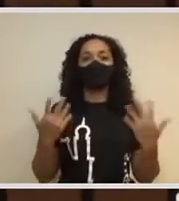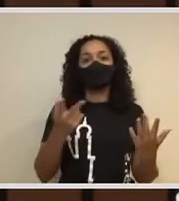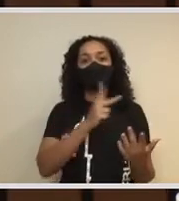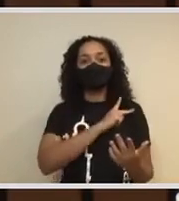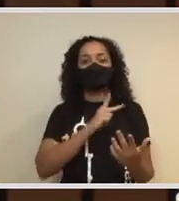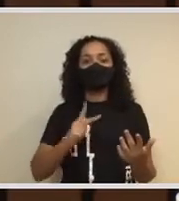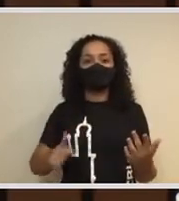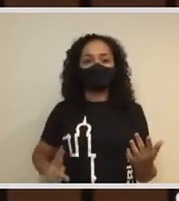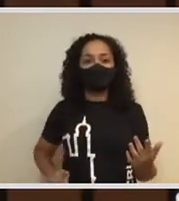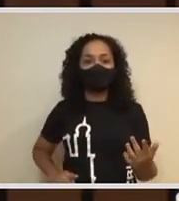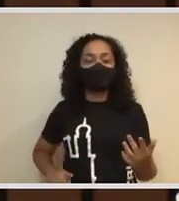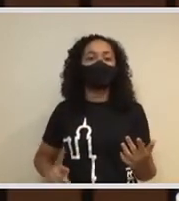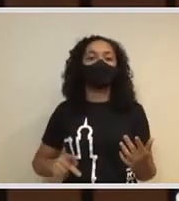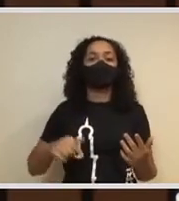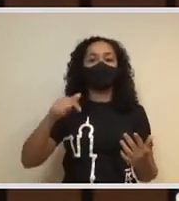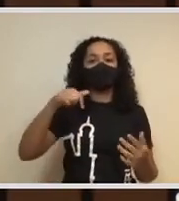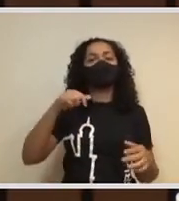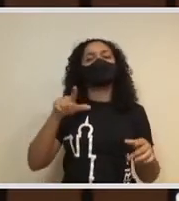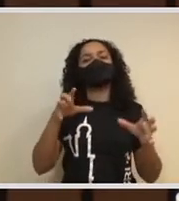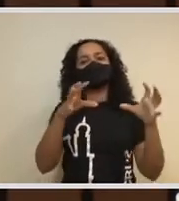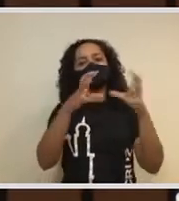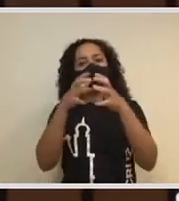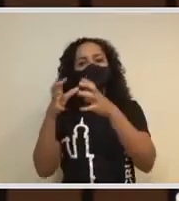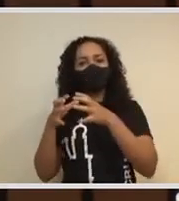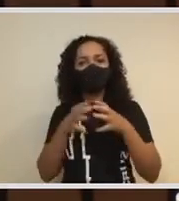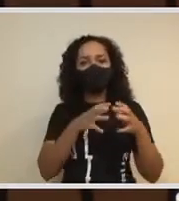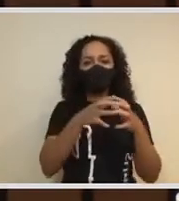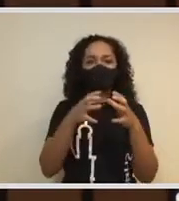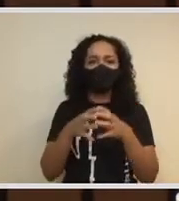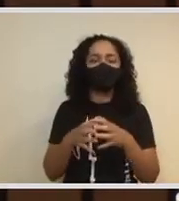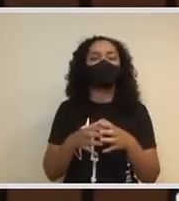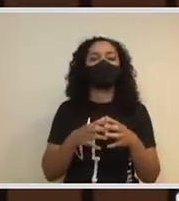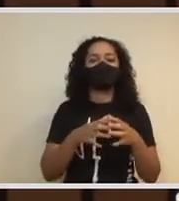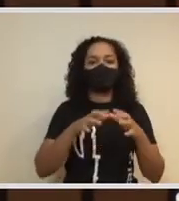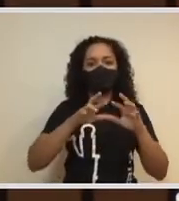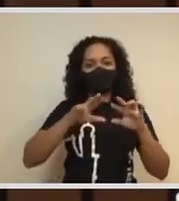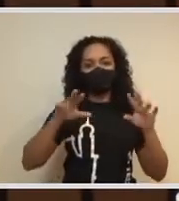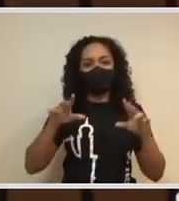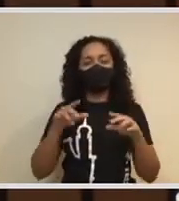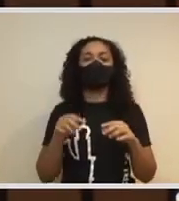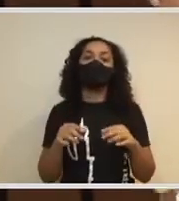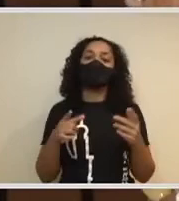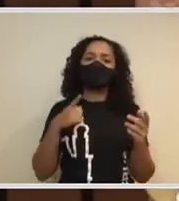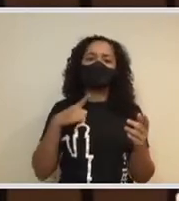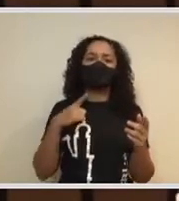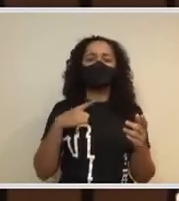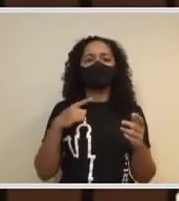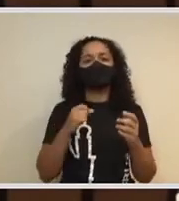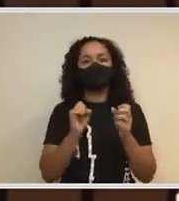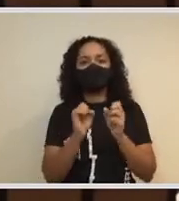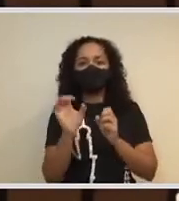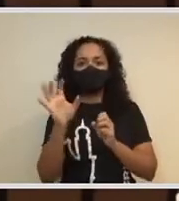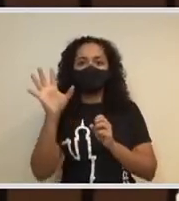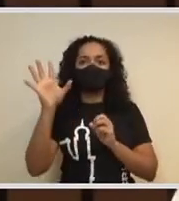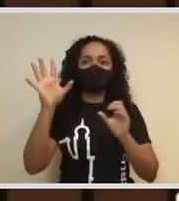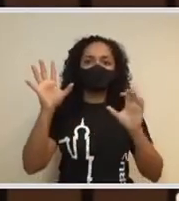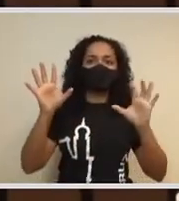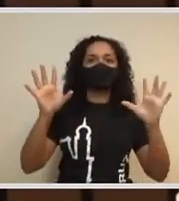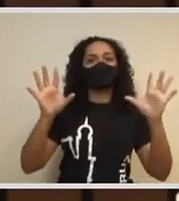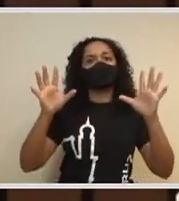mais atores institucionais do que eu mencionei aqui, mas esses são os ramos, digamos, que dão essa